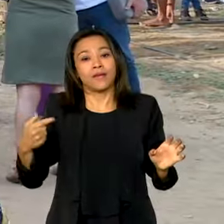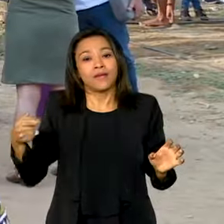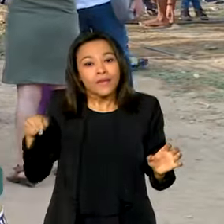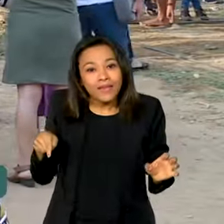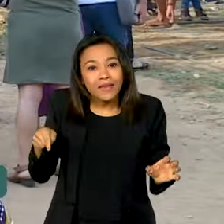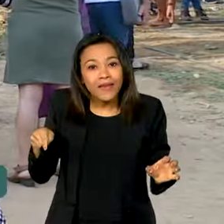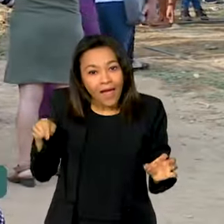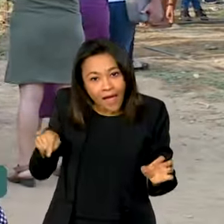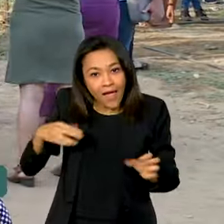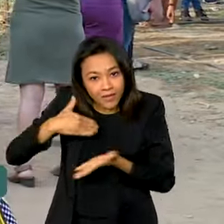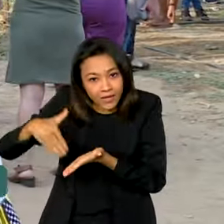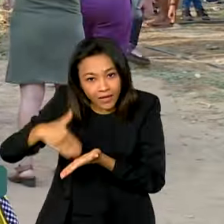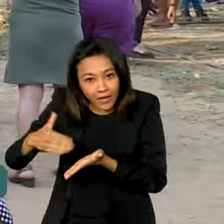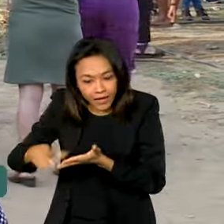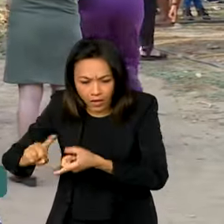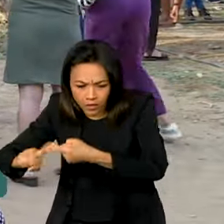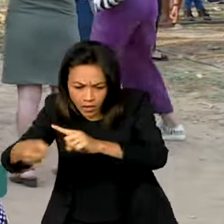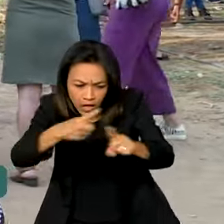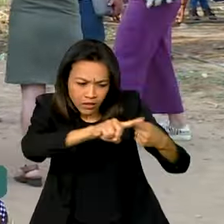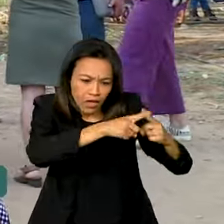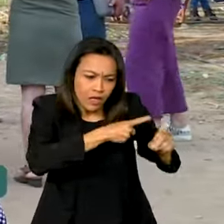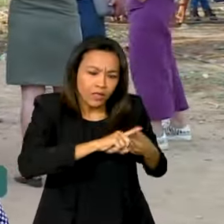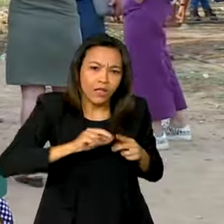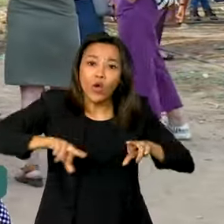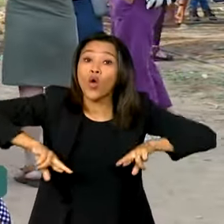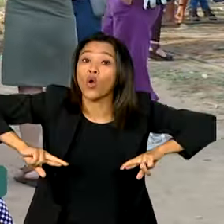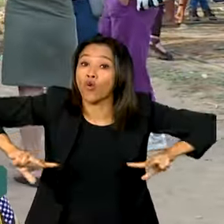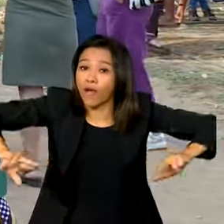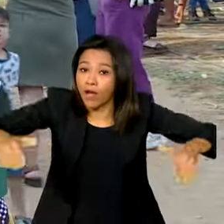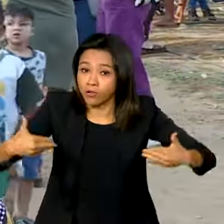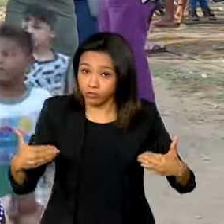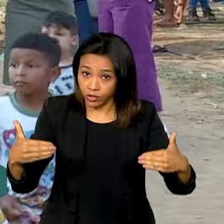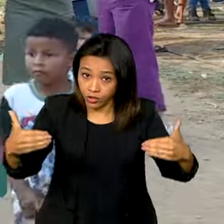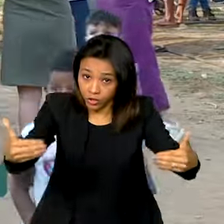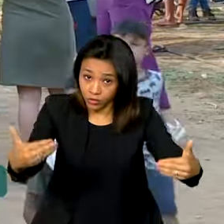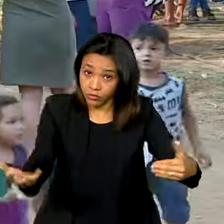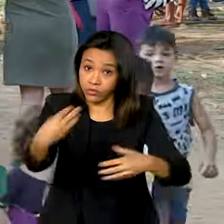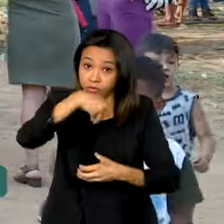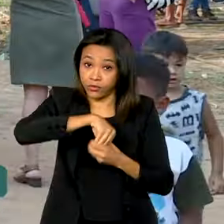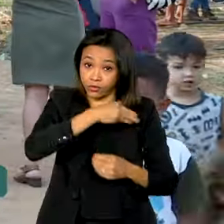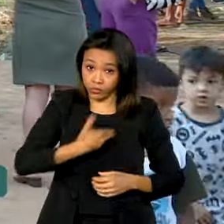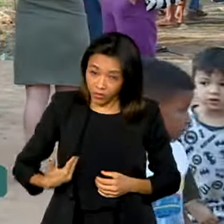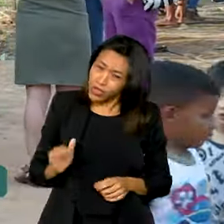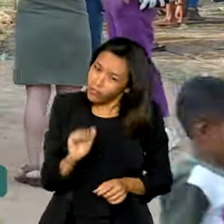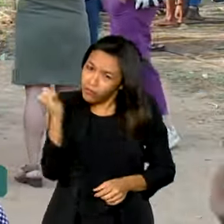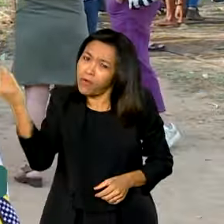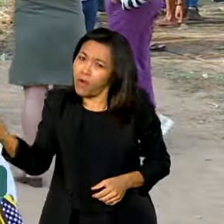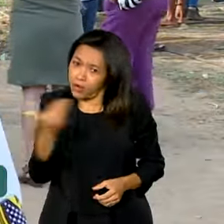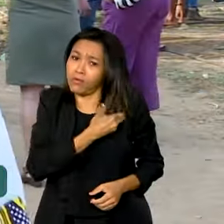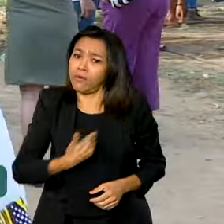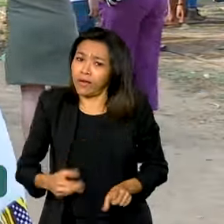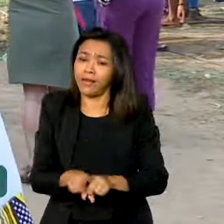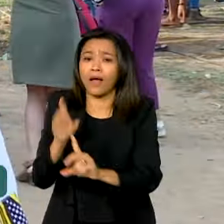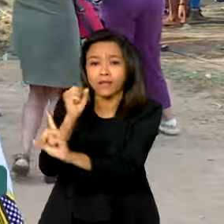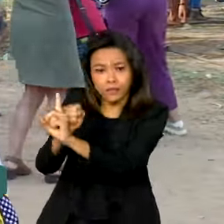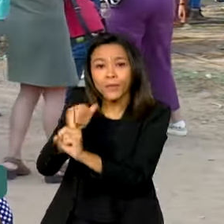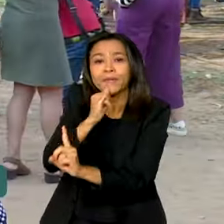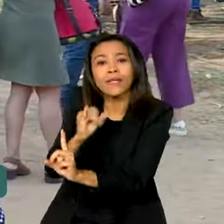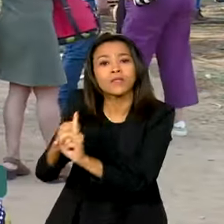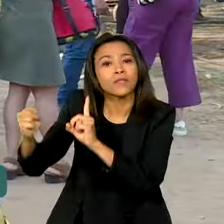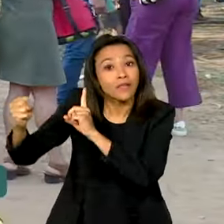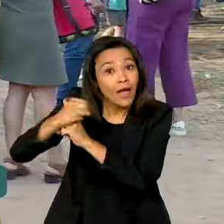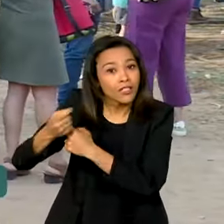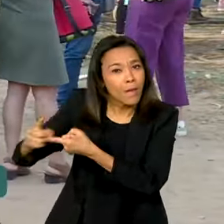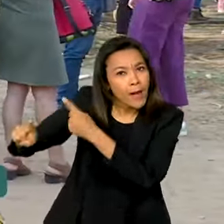articulando com outros ministérios, com outros atores, agentes do governo e fora do governo também, com a sociedade civil, para que a gente